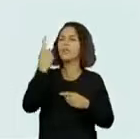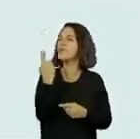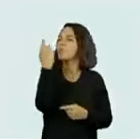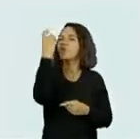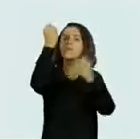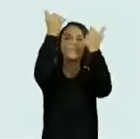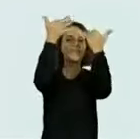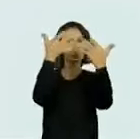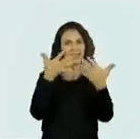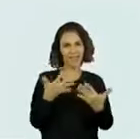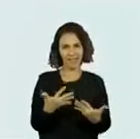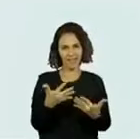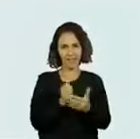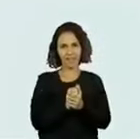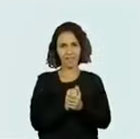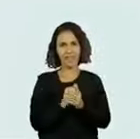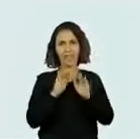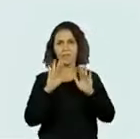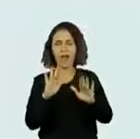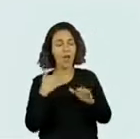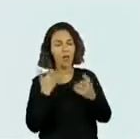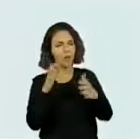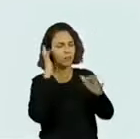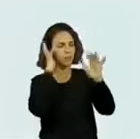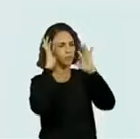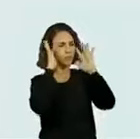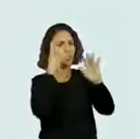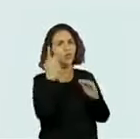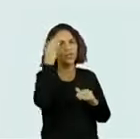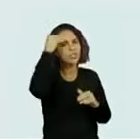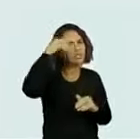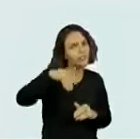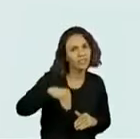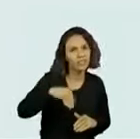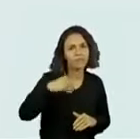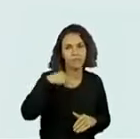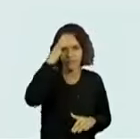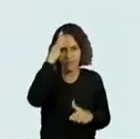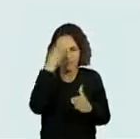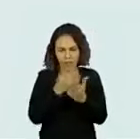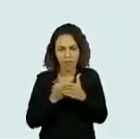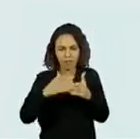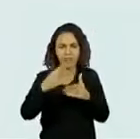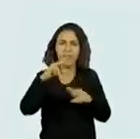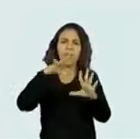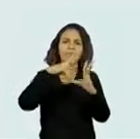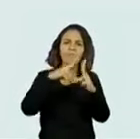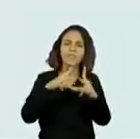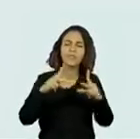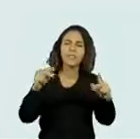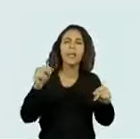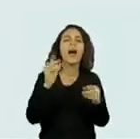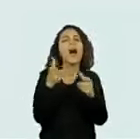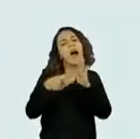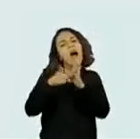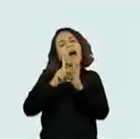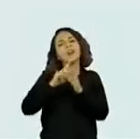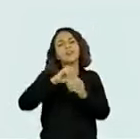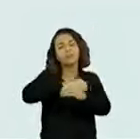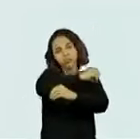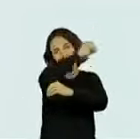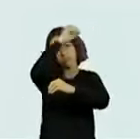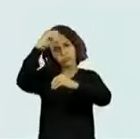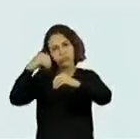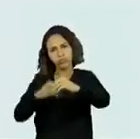explicar. Mas não quero nem pensar em um desistir. Tenho fé que tudo volte ao normal antes da noite cair. E novos dias